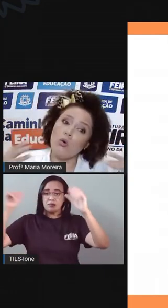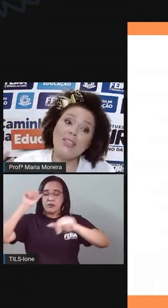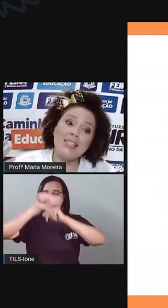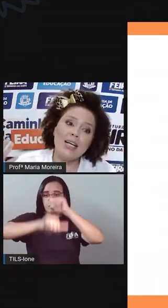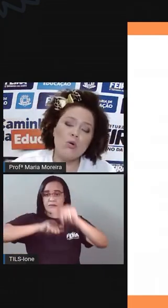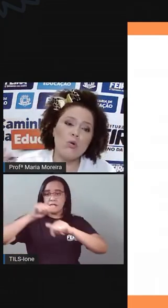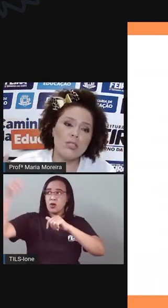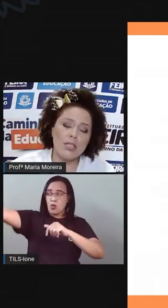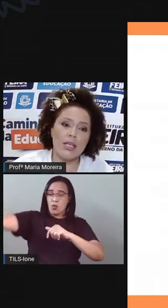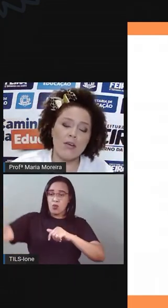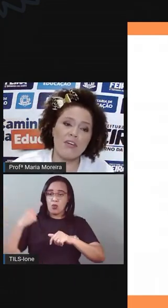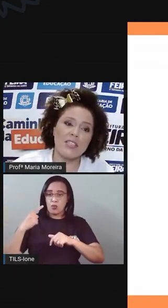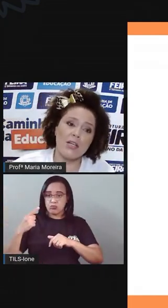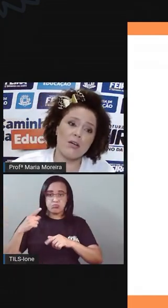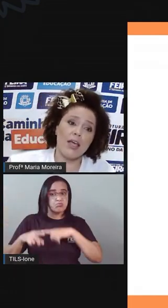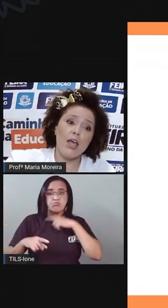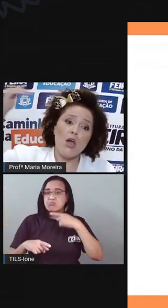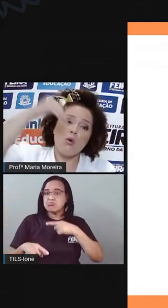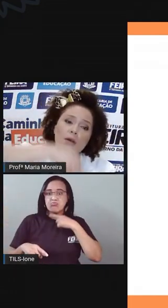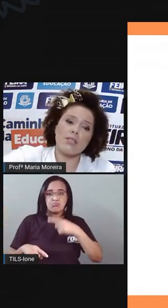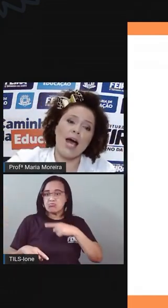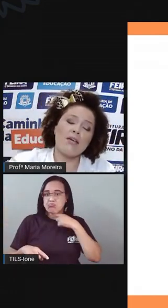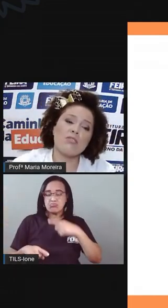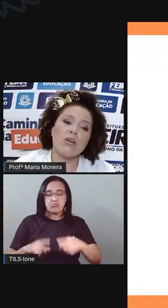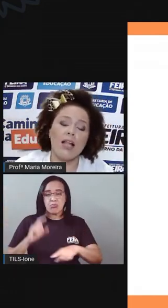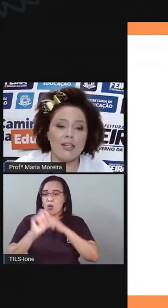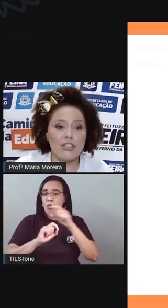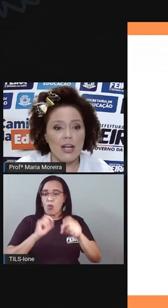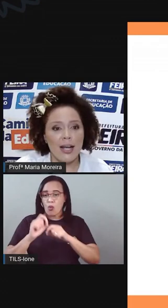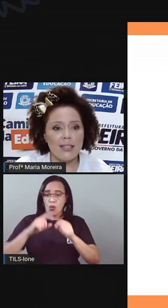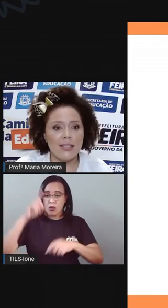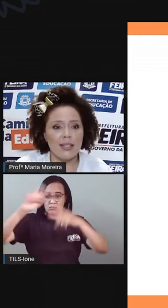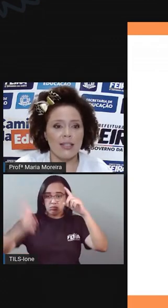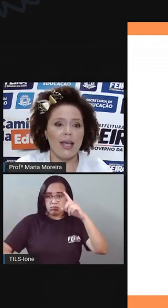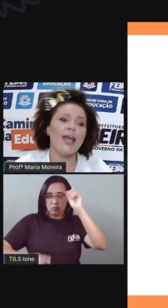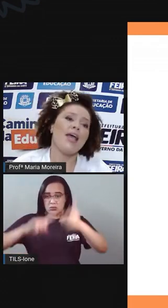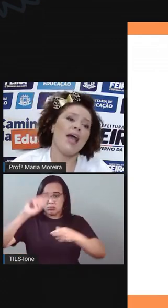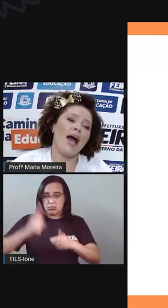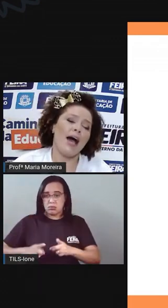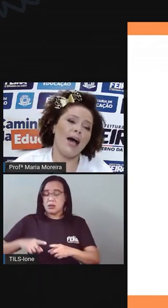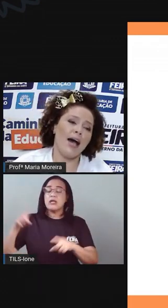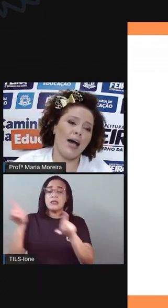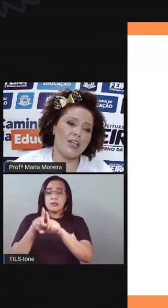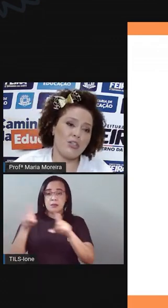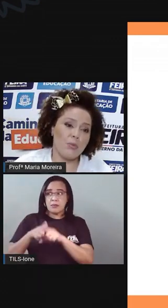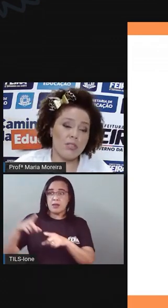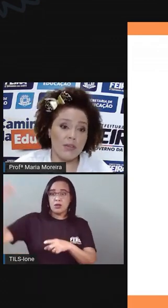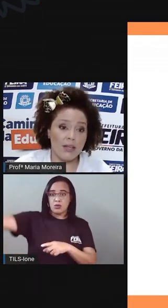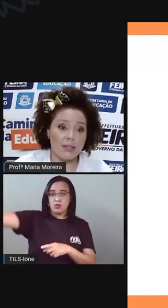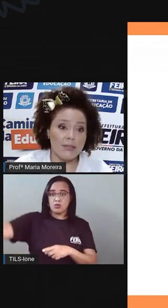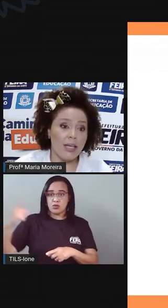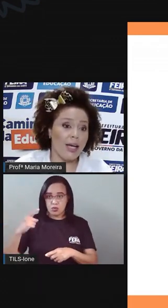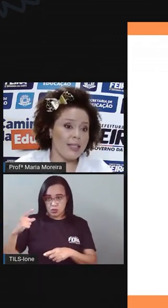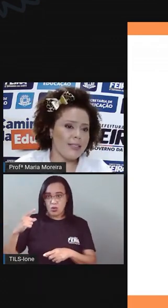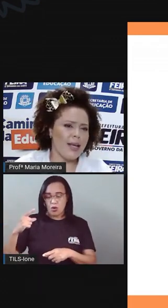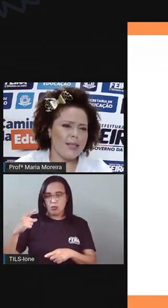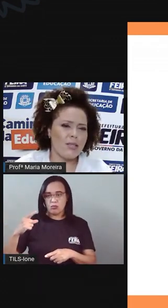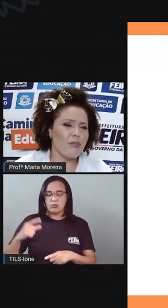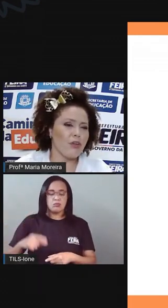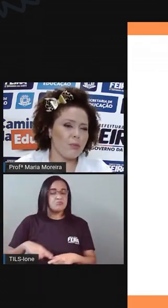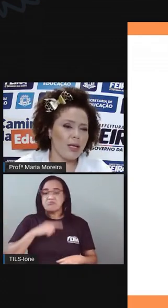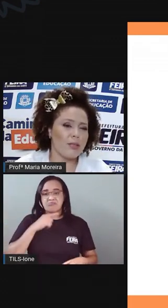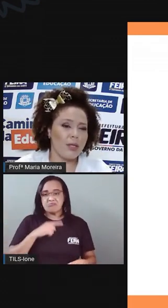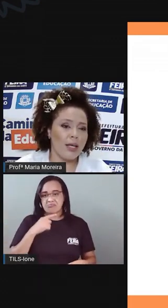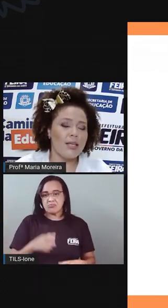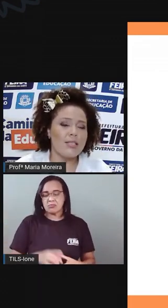sol Não conseguiu fazer O que? Com que os raios solares Chegassem até A atmosfera E aí Sabe que